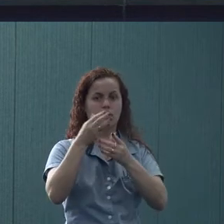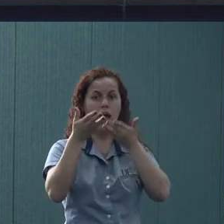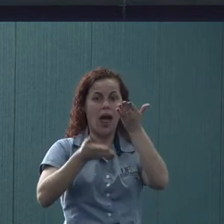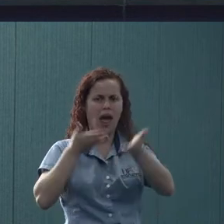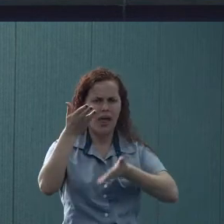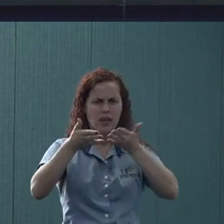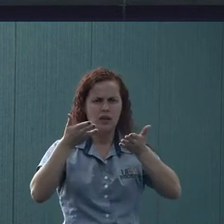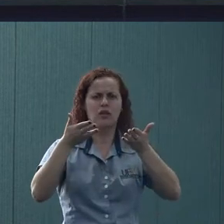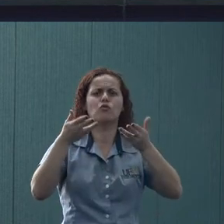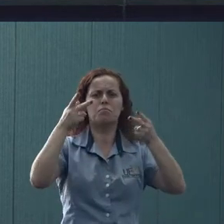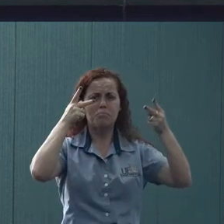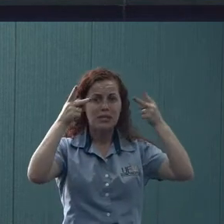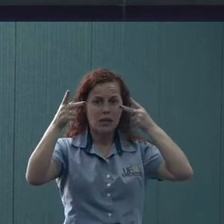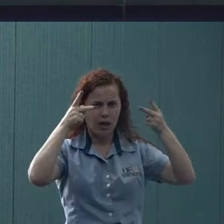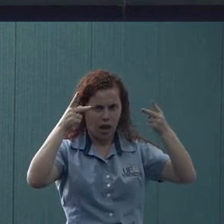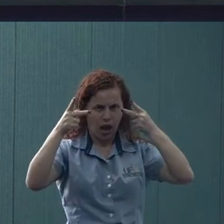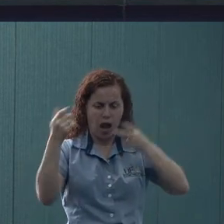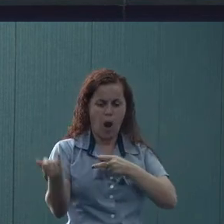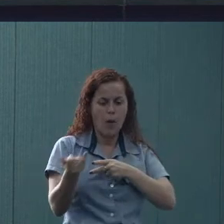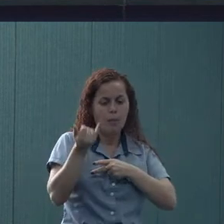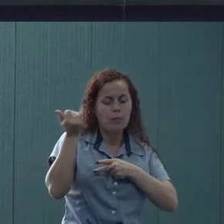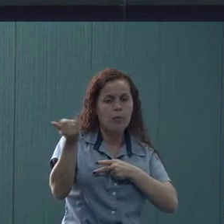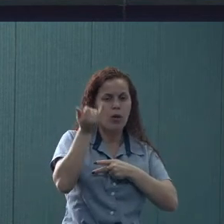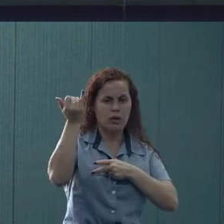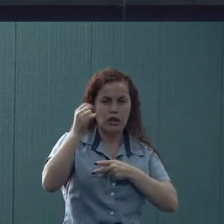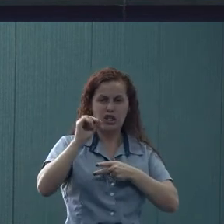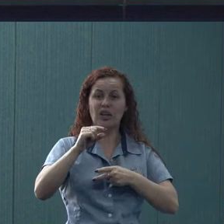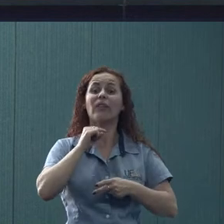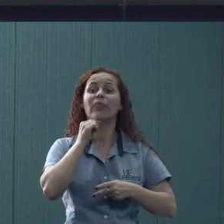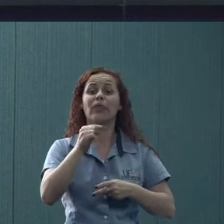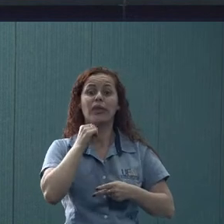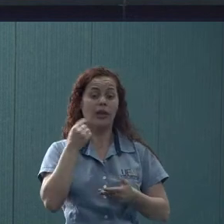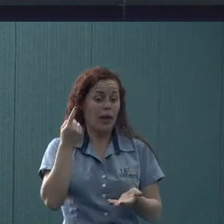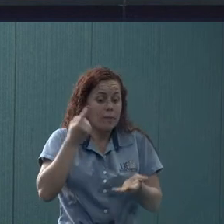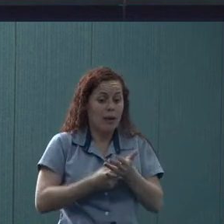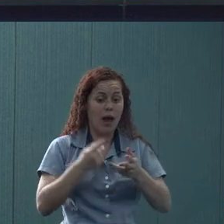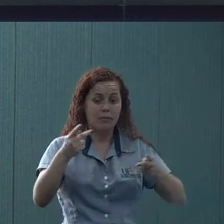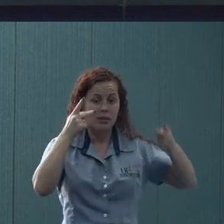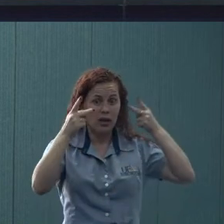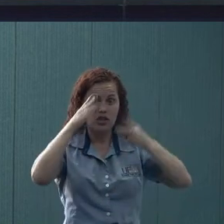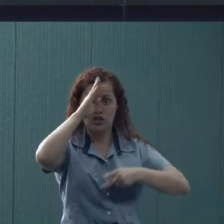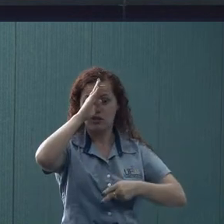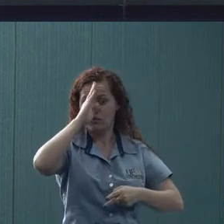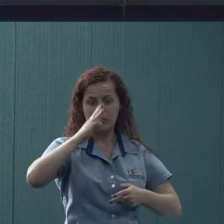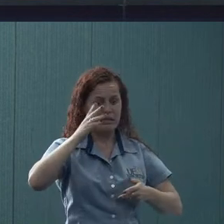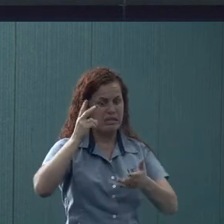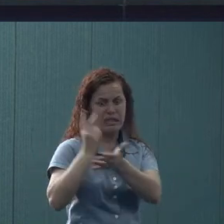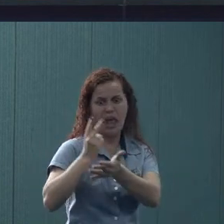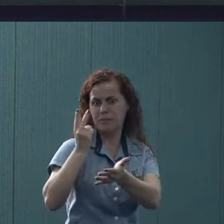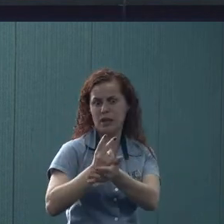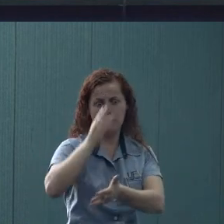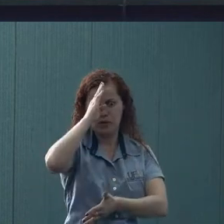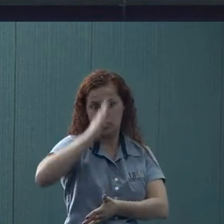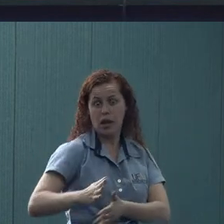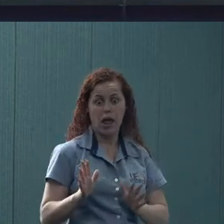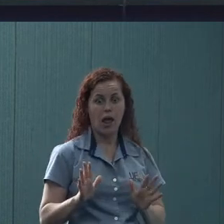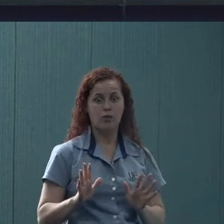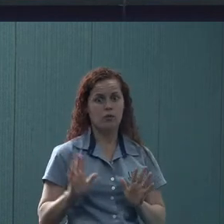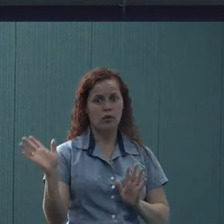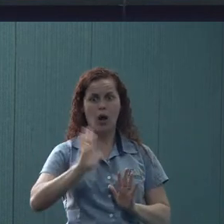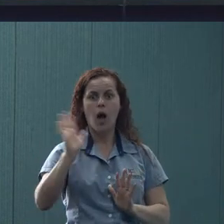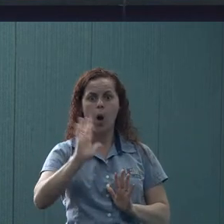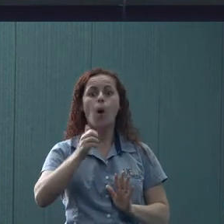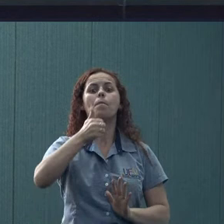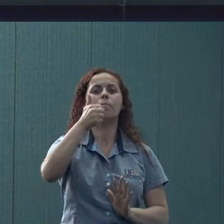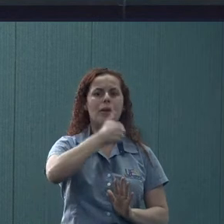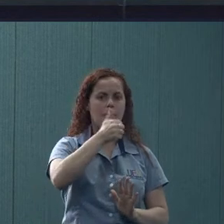psiquiátrico, é importante destacar que ninguém marca a psiquiatra direto. Não é uma decisão só da pessoa. Primeiro ela